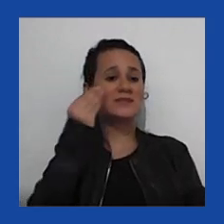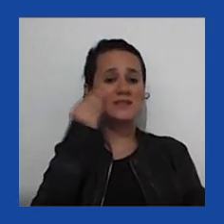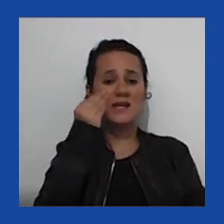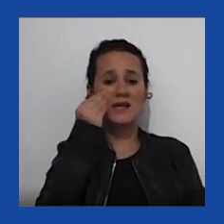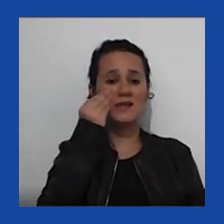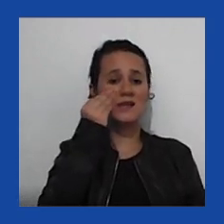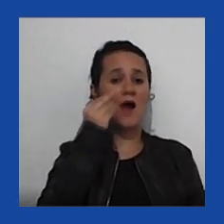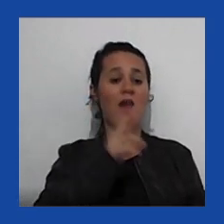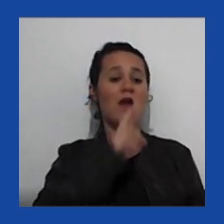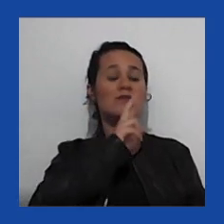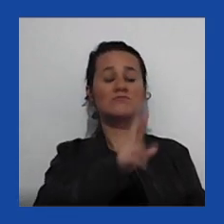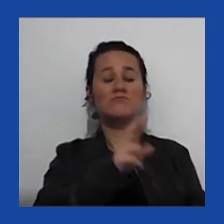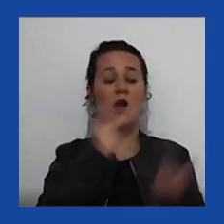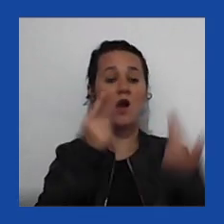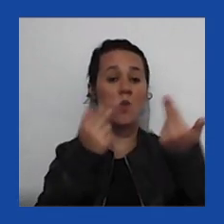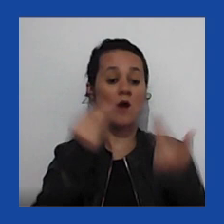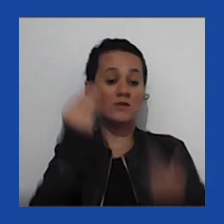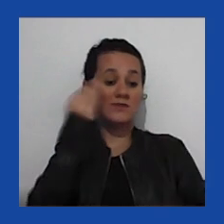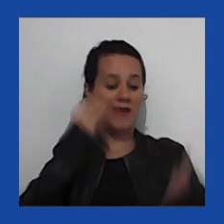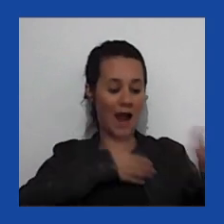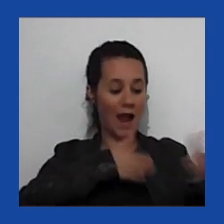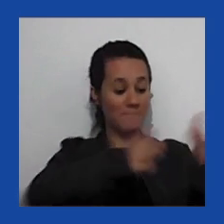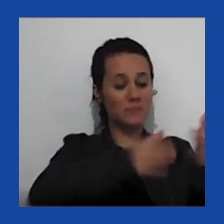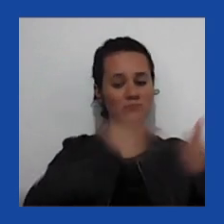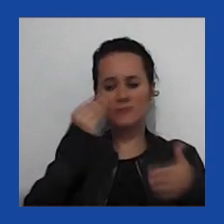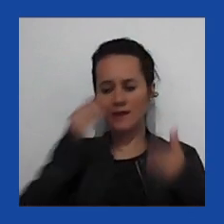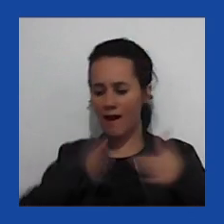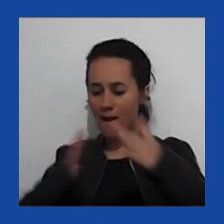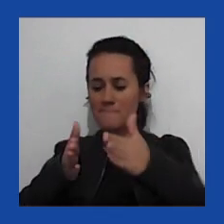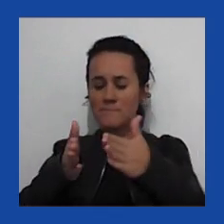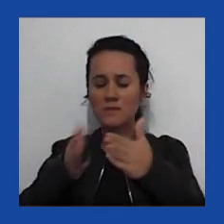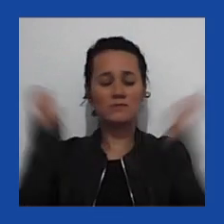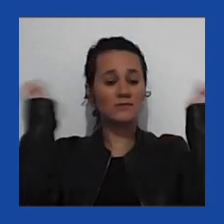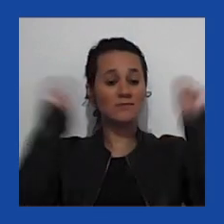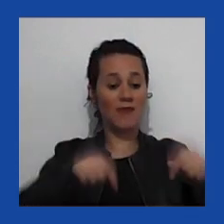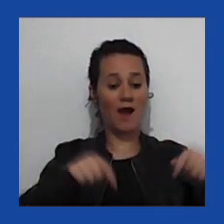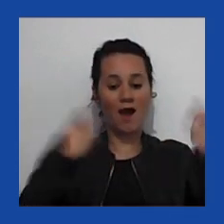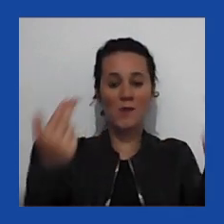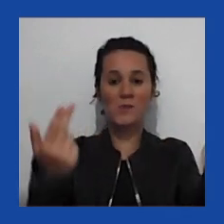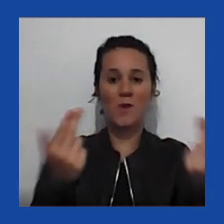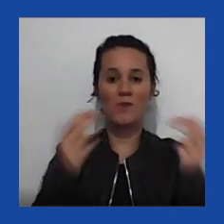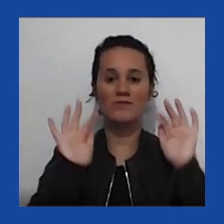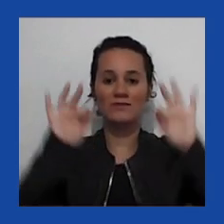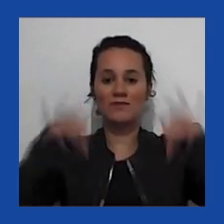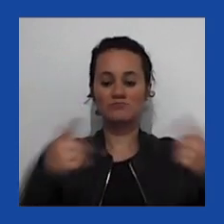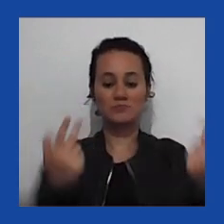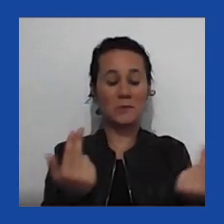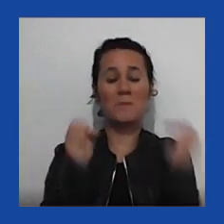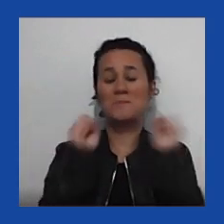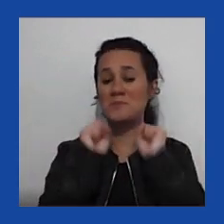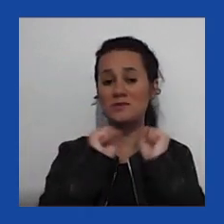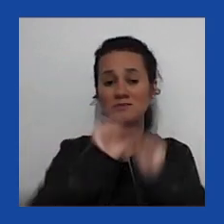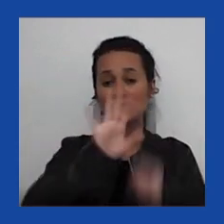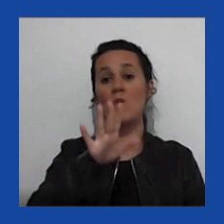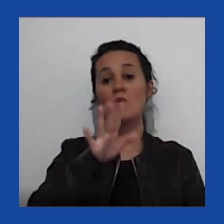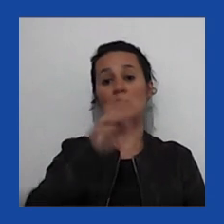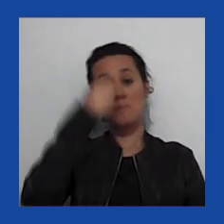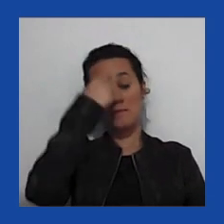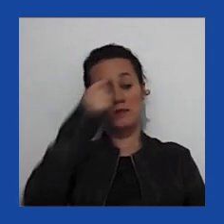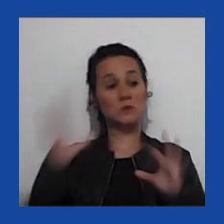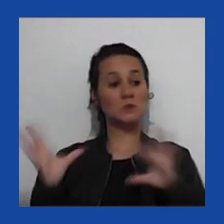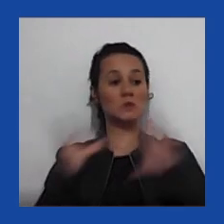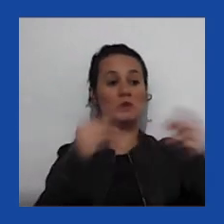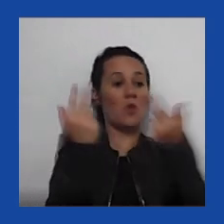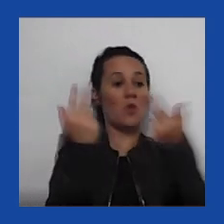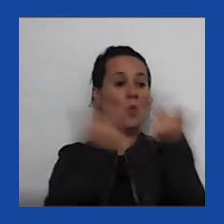indo em caminhos diferentes. Então, não há necessariamente um consenso absoluto